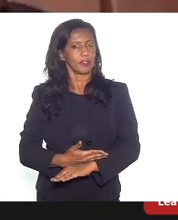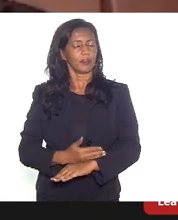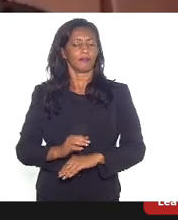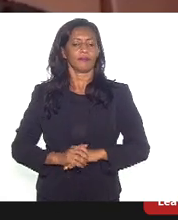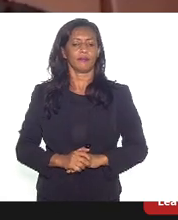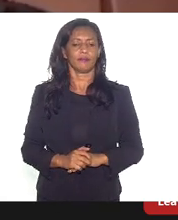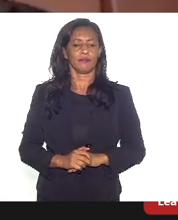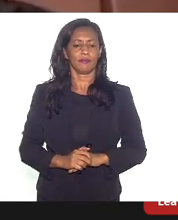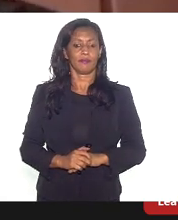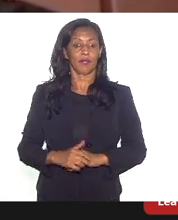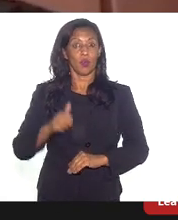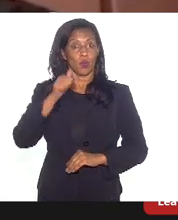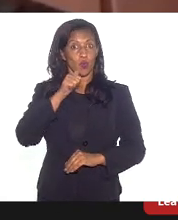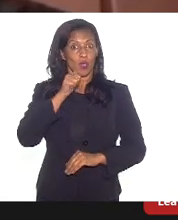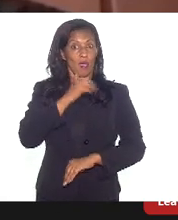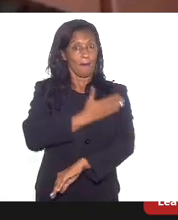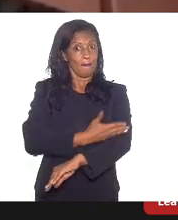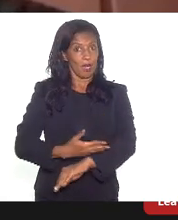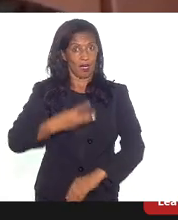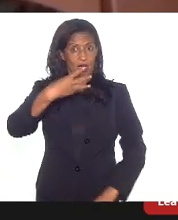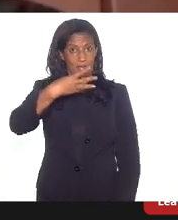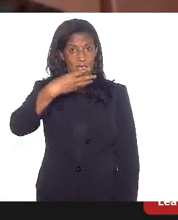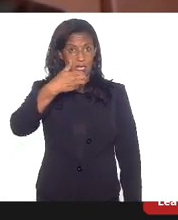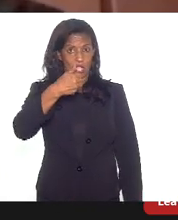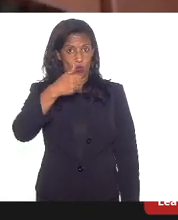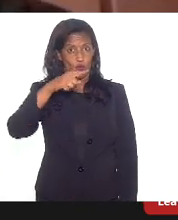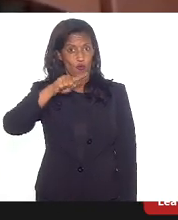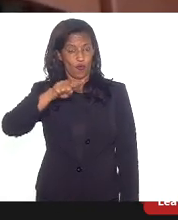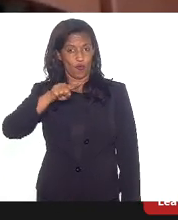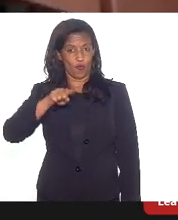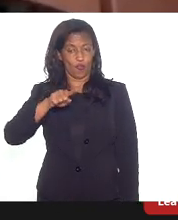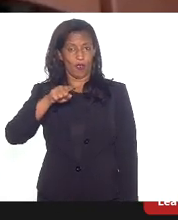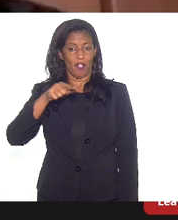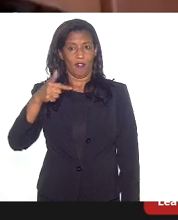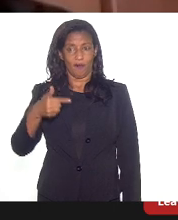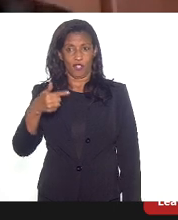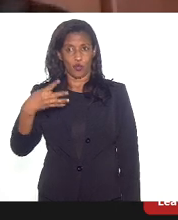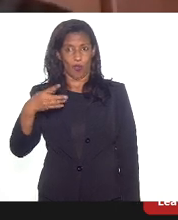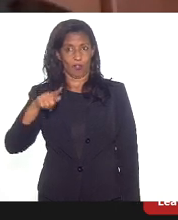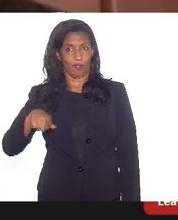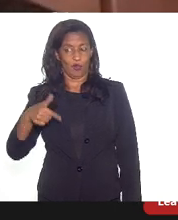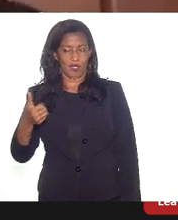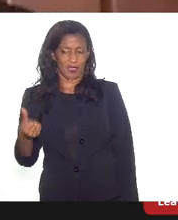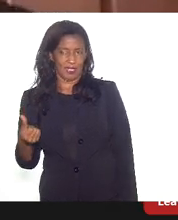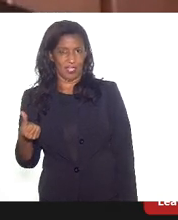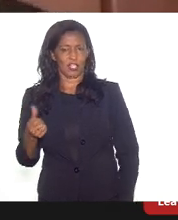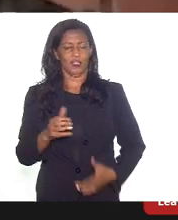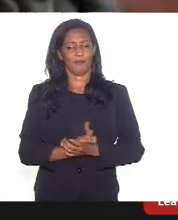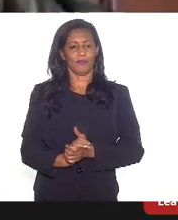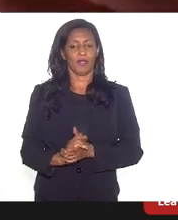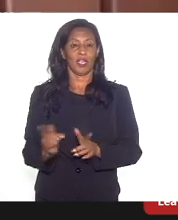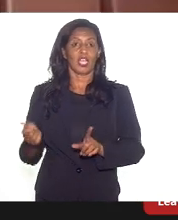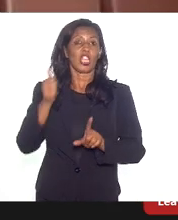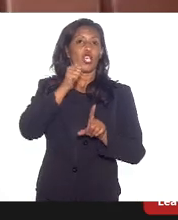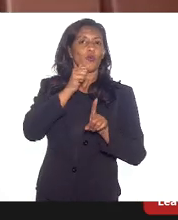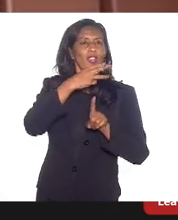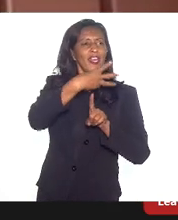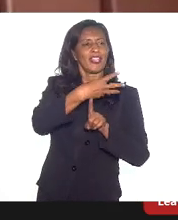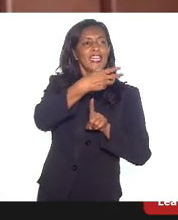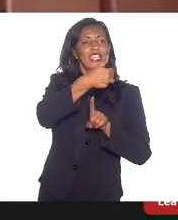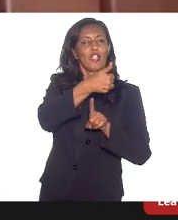Aliás, mulheres brancas, 24,6% e mulheres negras, 31